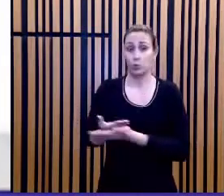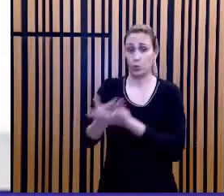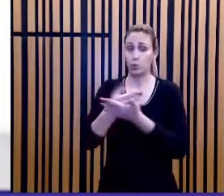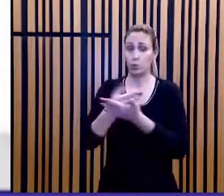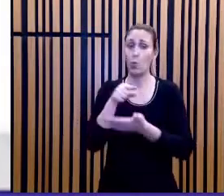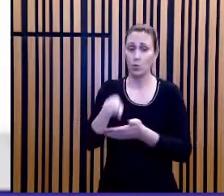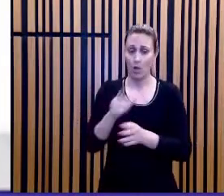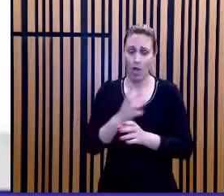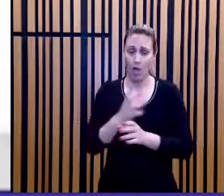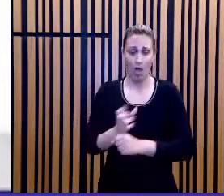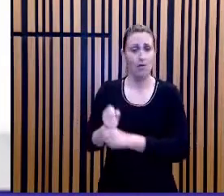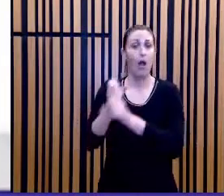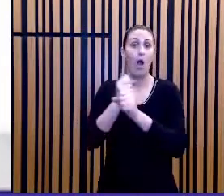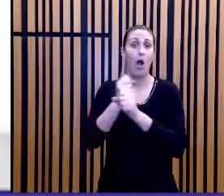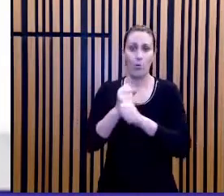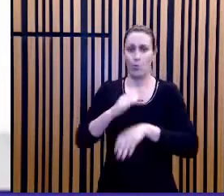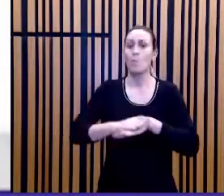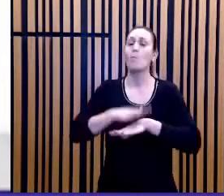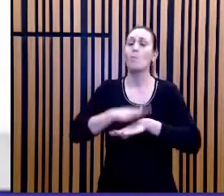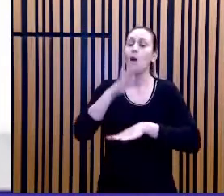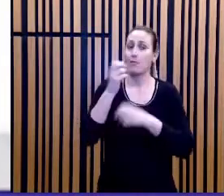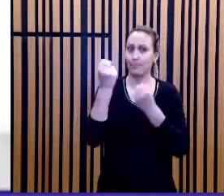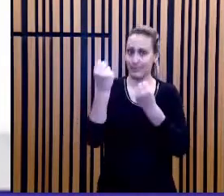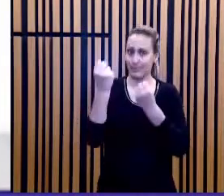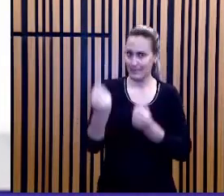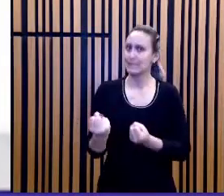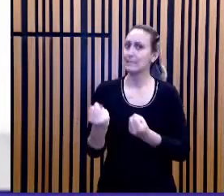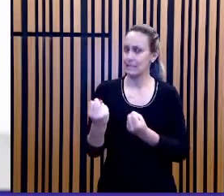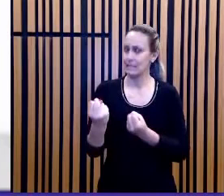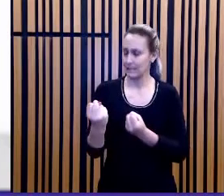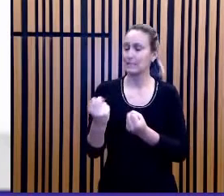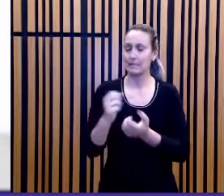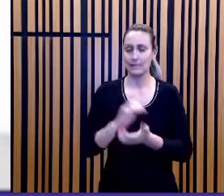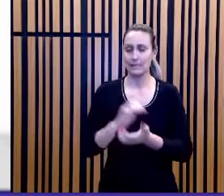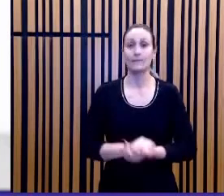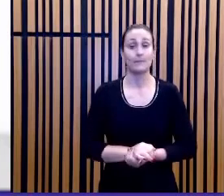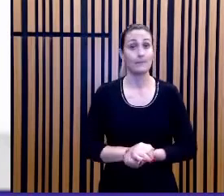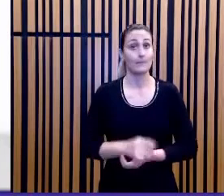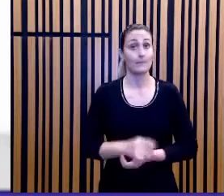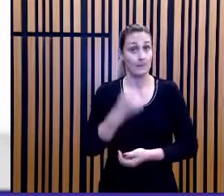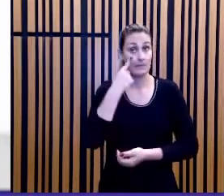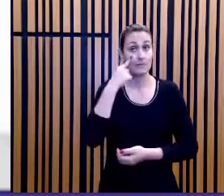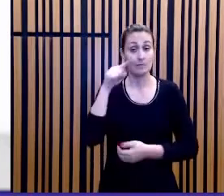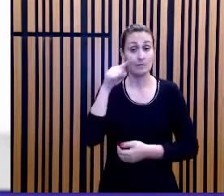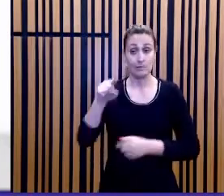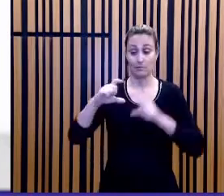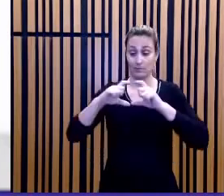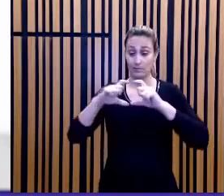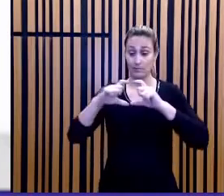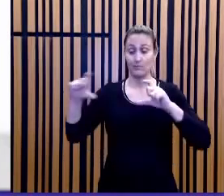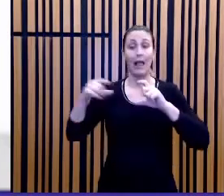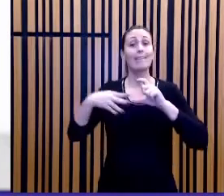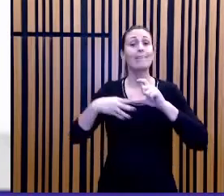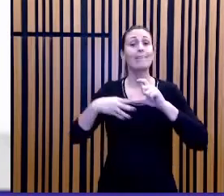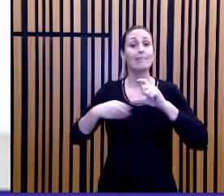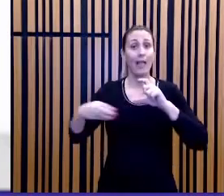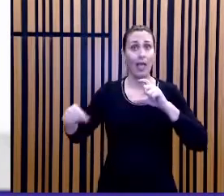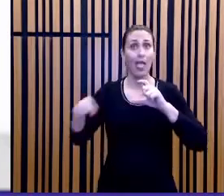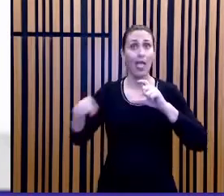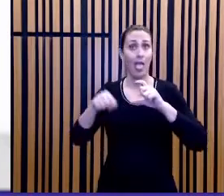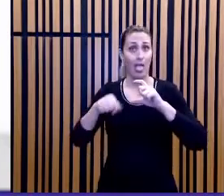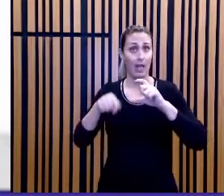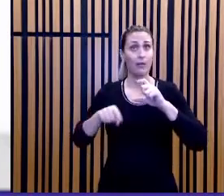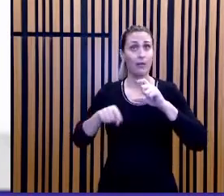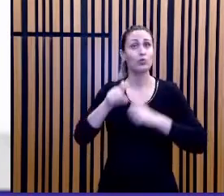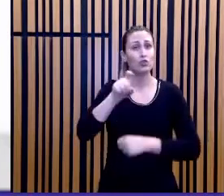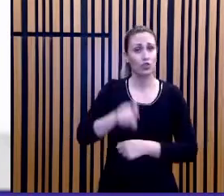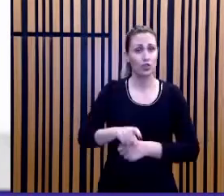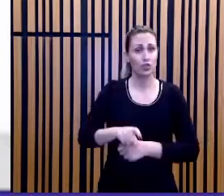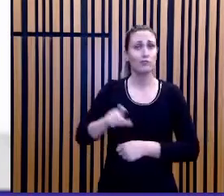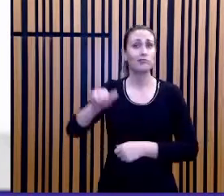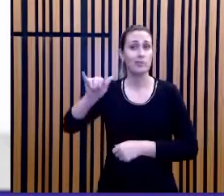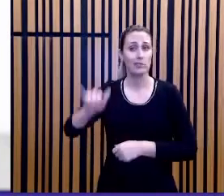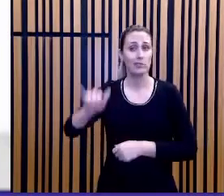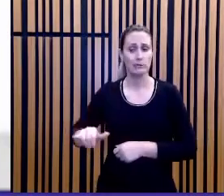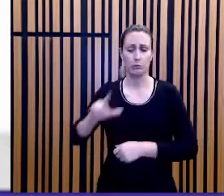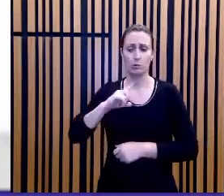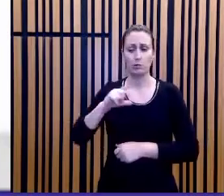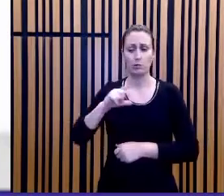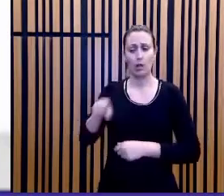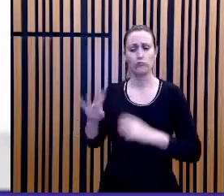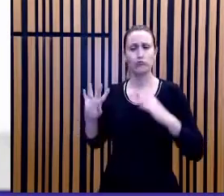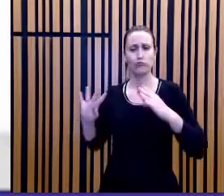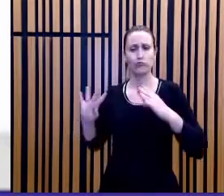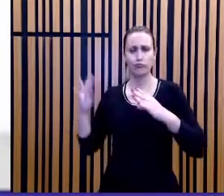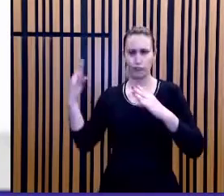tipo mais intensas, é claro. terreno retangular de lados cujas medidas em metros são X e Y será cercado para a construção de um parque de